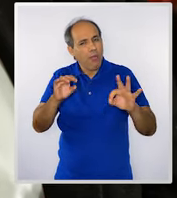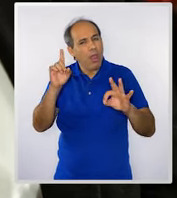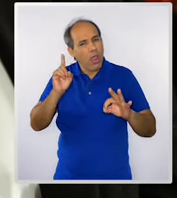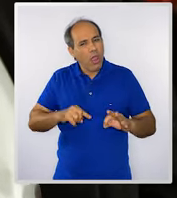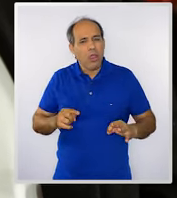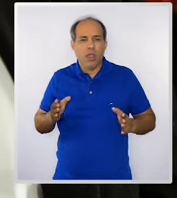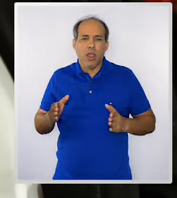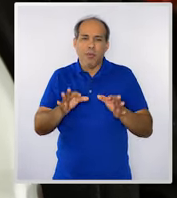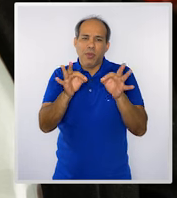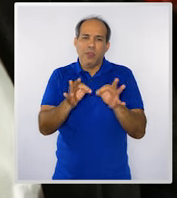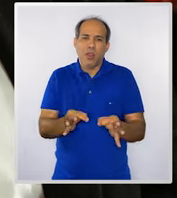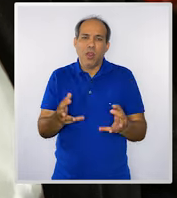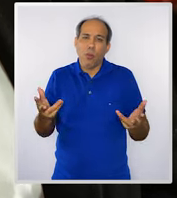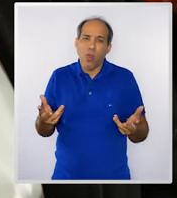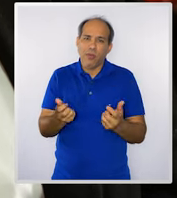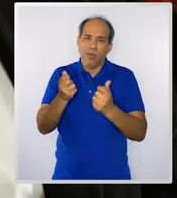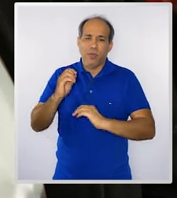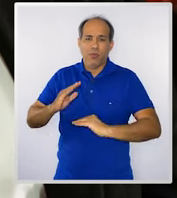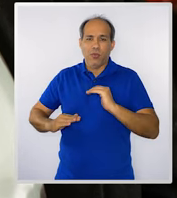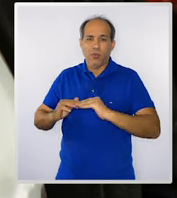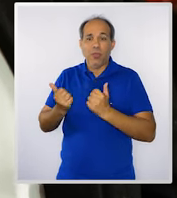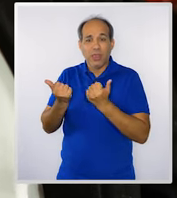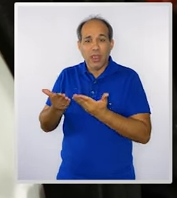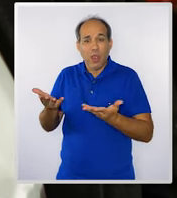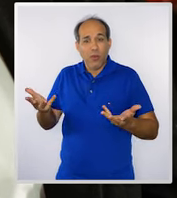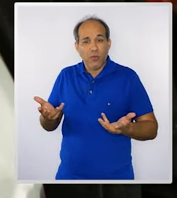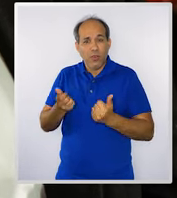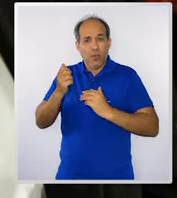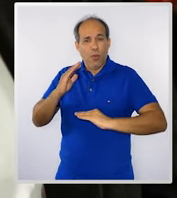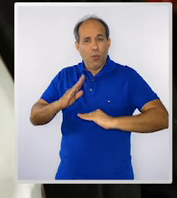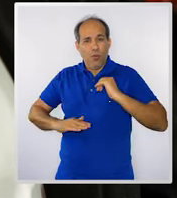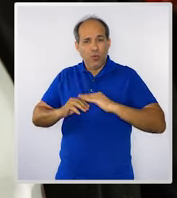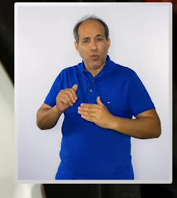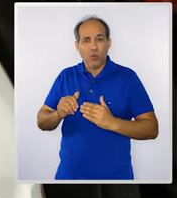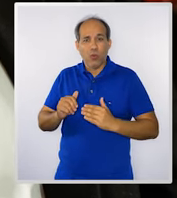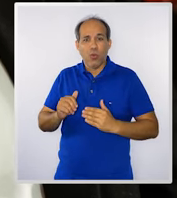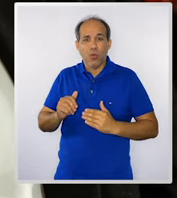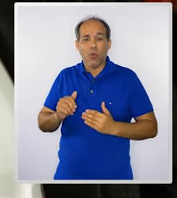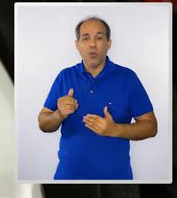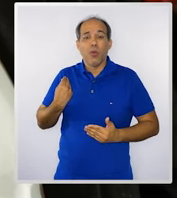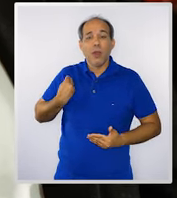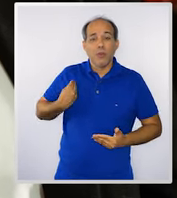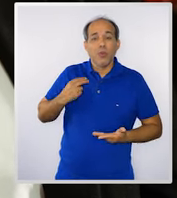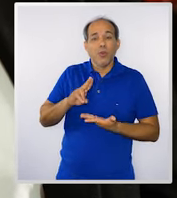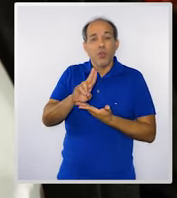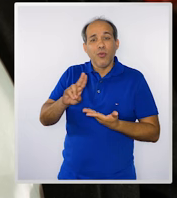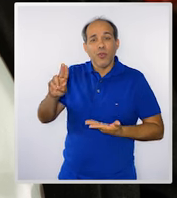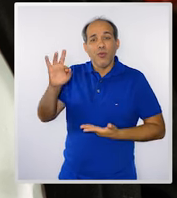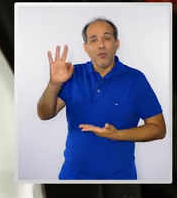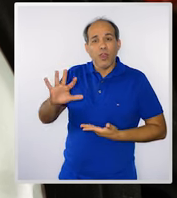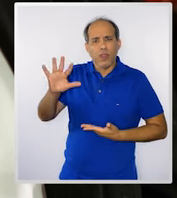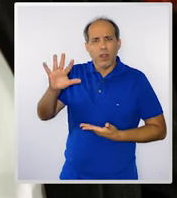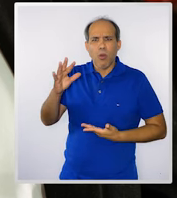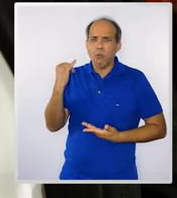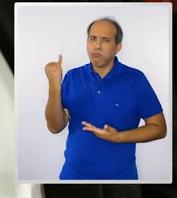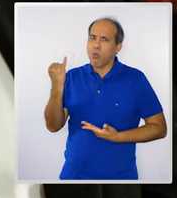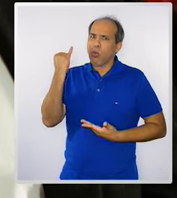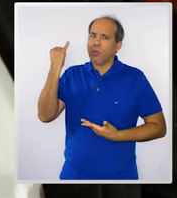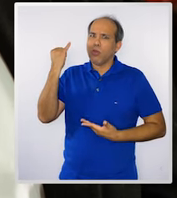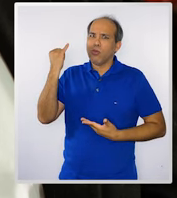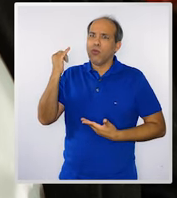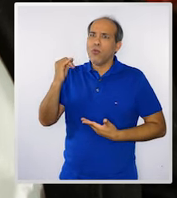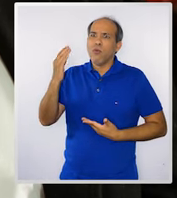caminho, você qualificar o professor. E qualificando o professor com uma Universidade Federal de